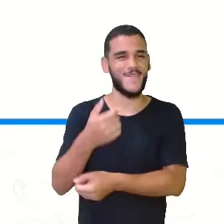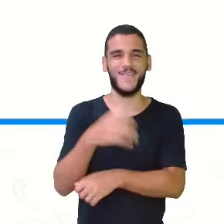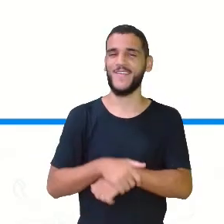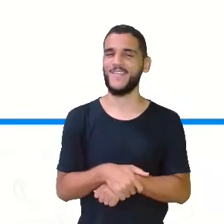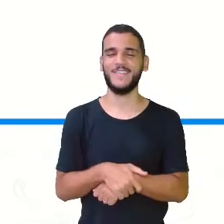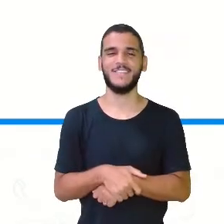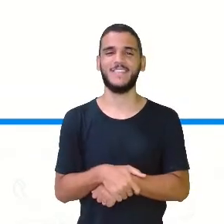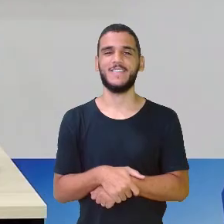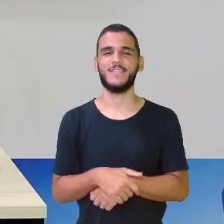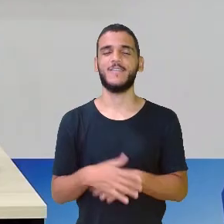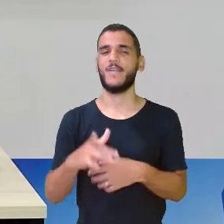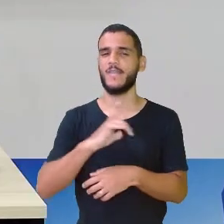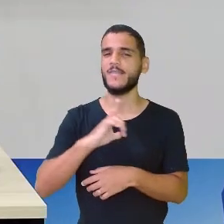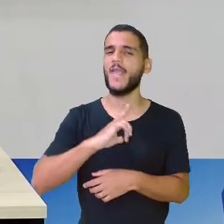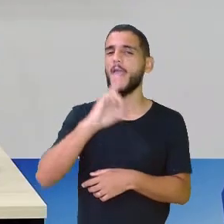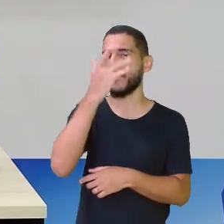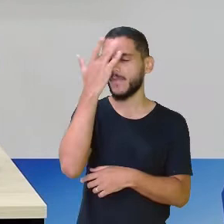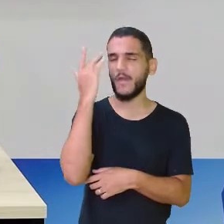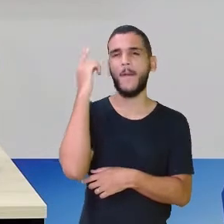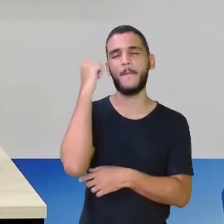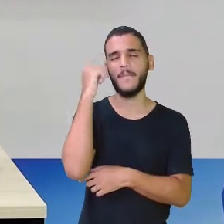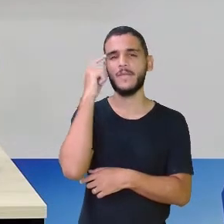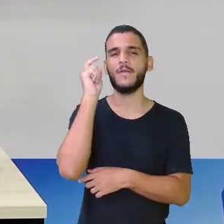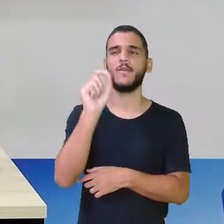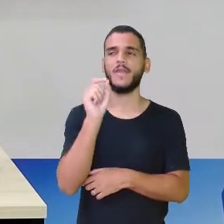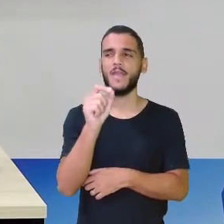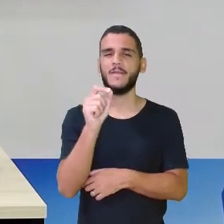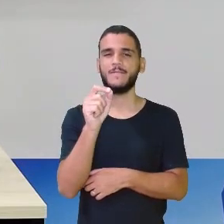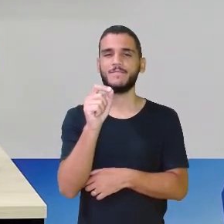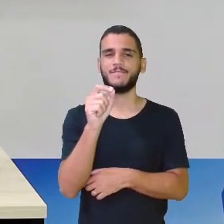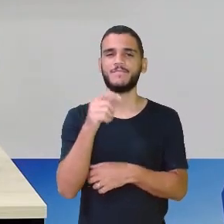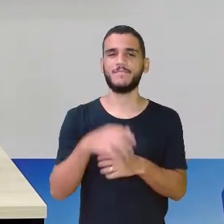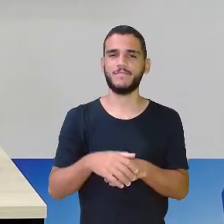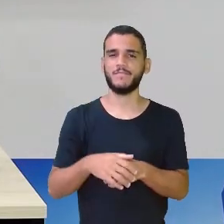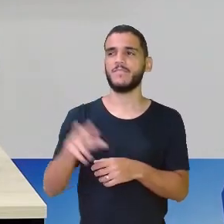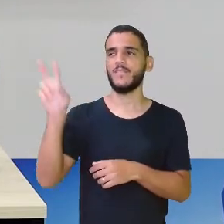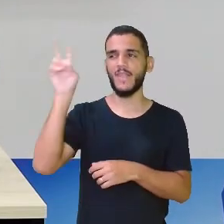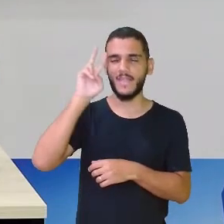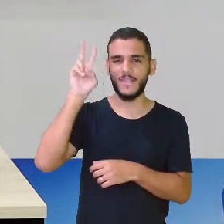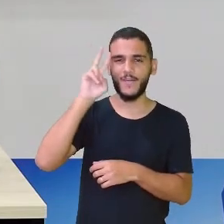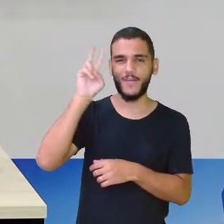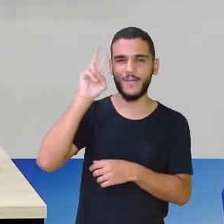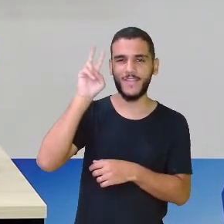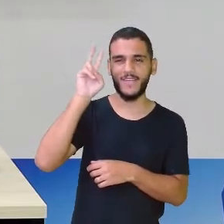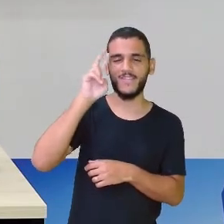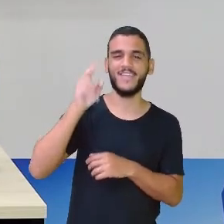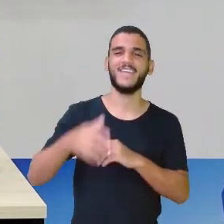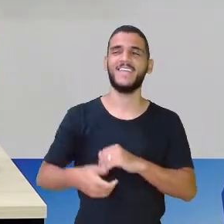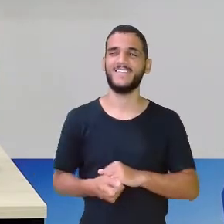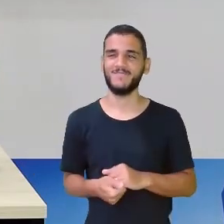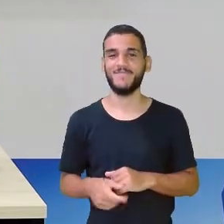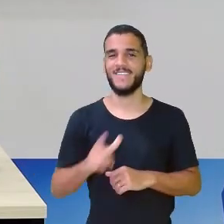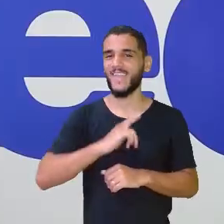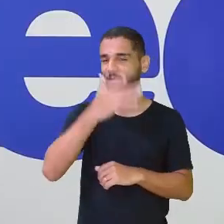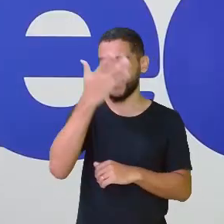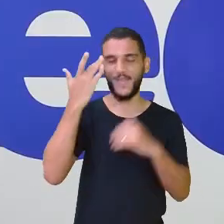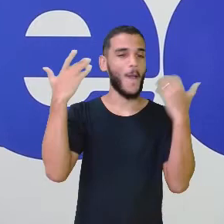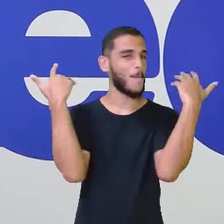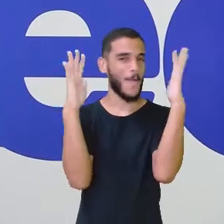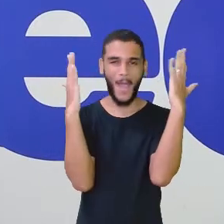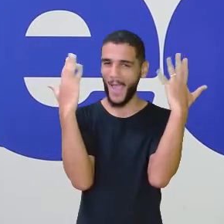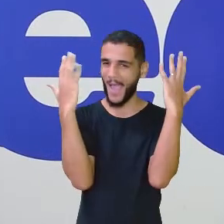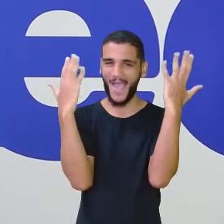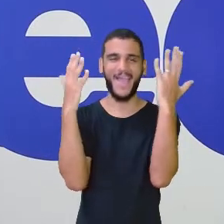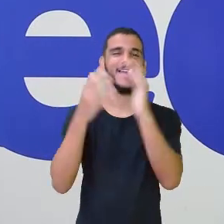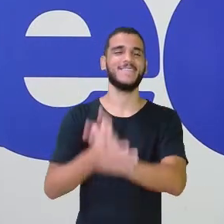Pois é, né? Tem gente que pensa que a segunda-feira... Olha para isso. Já tem gente que bateu no pau ali, professora